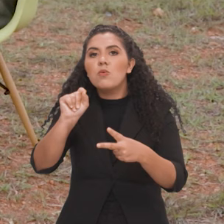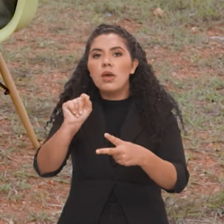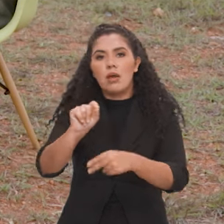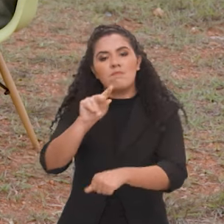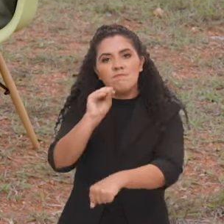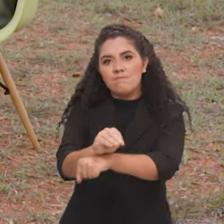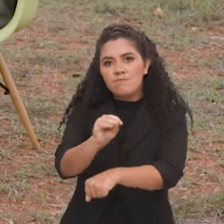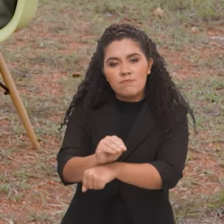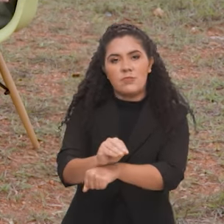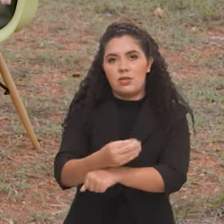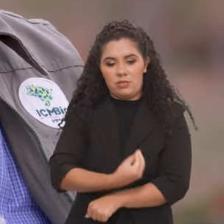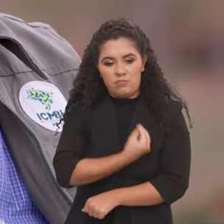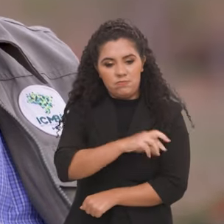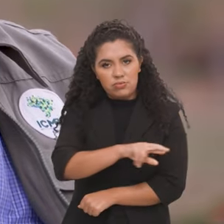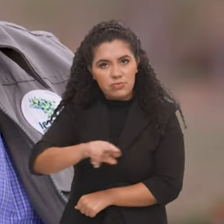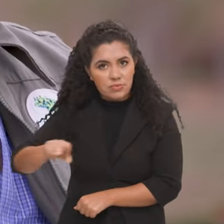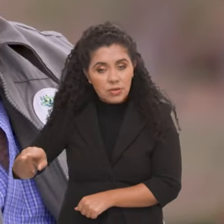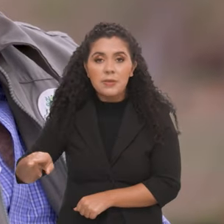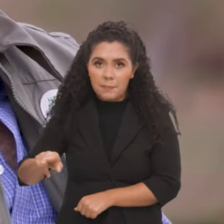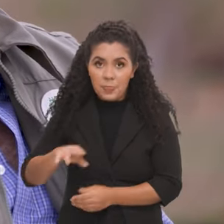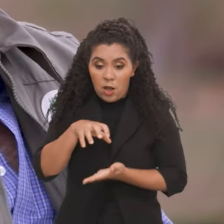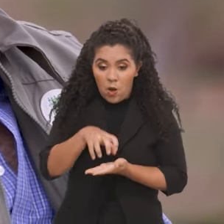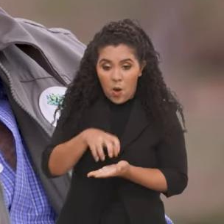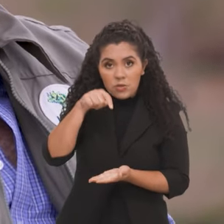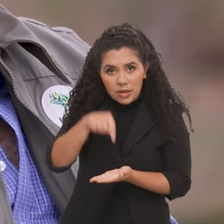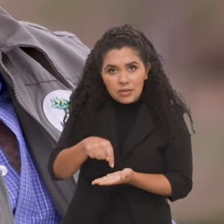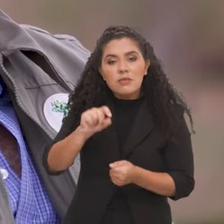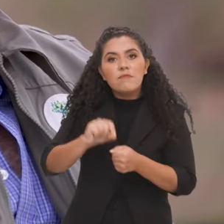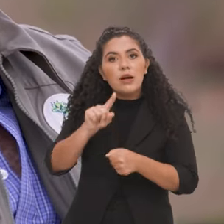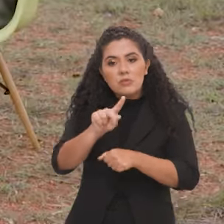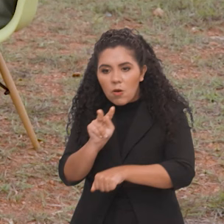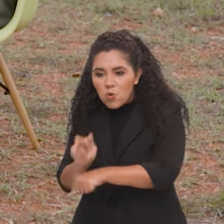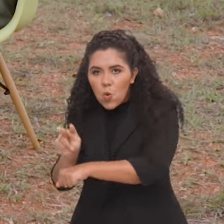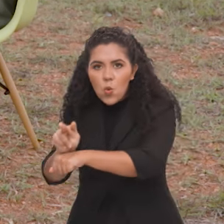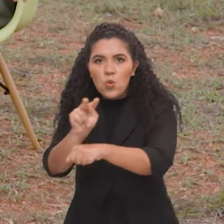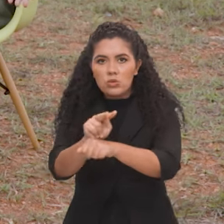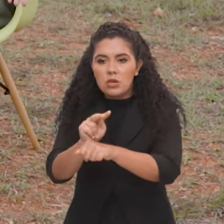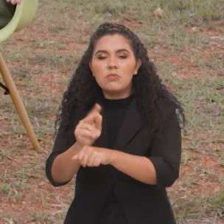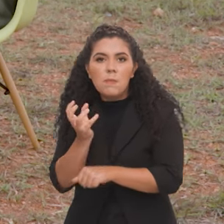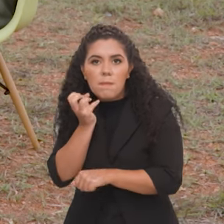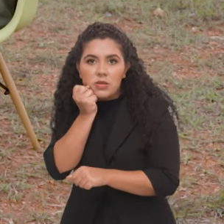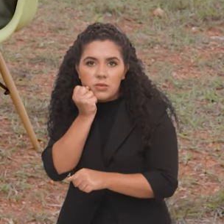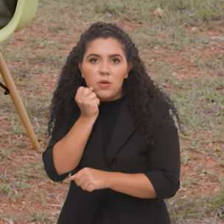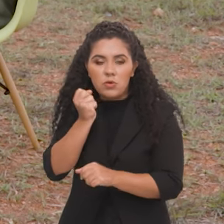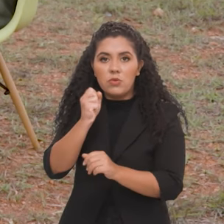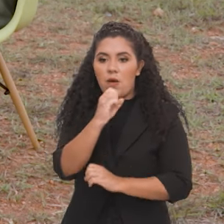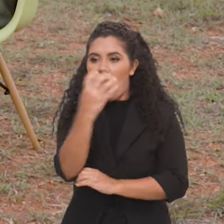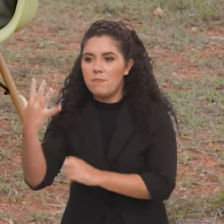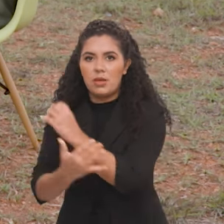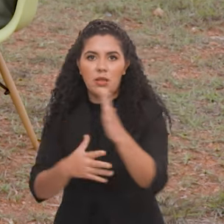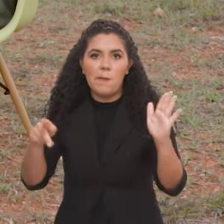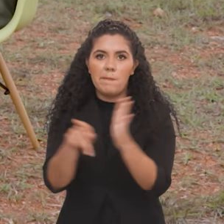E essa é a missão do Instituto. Ele faz a conservação do patrimônio ambiental do Brasil.